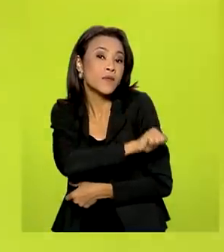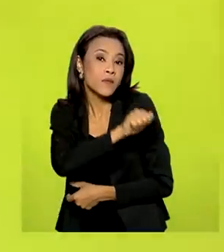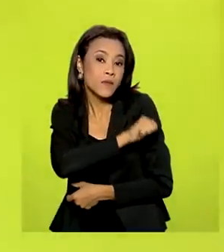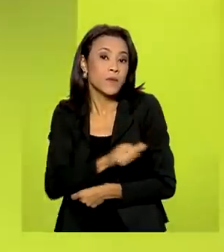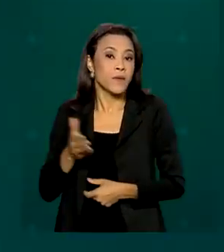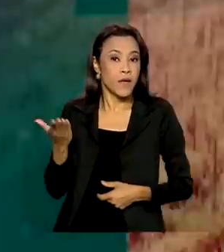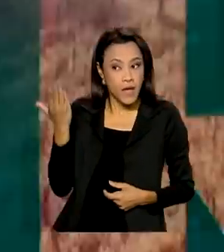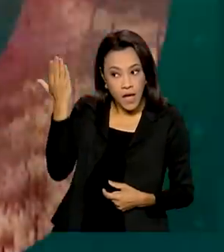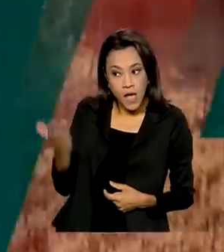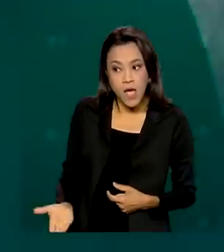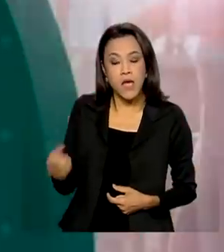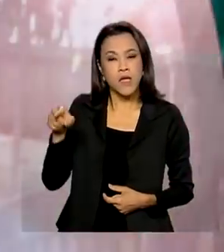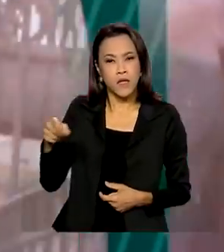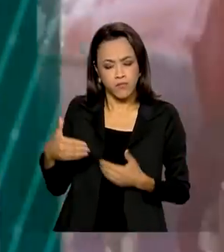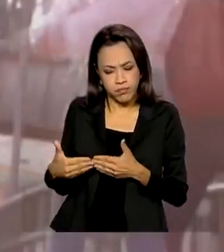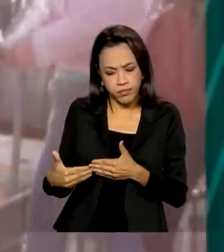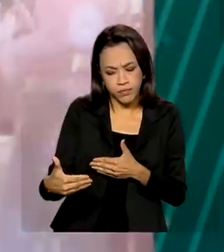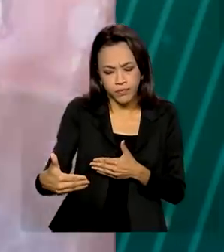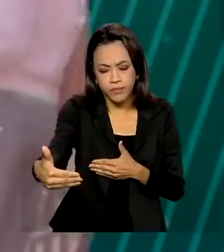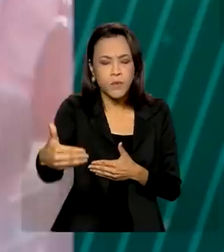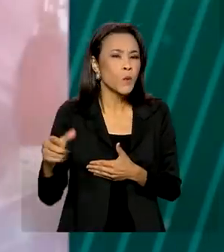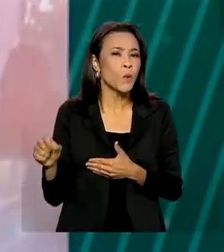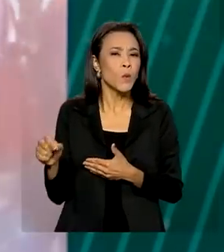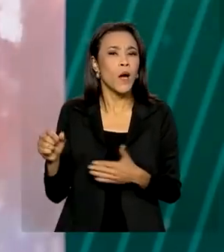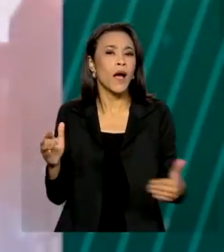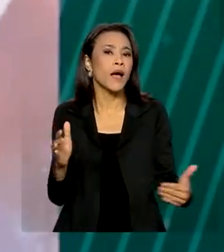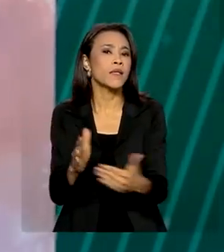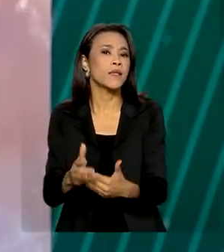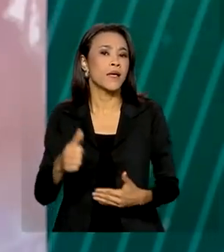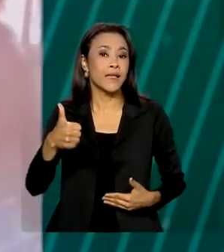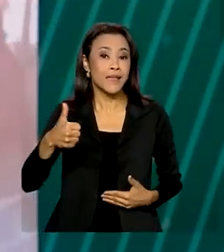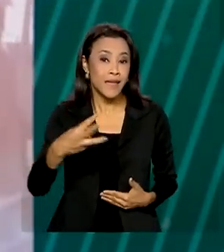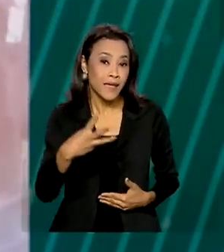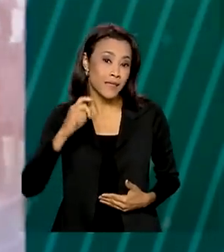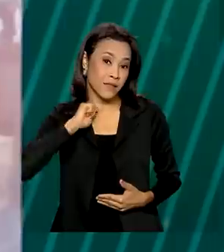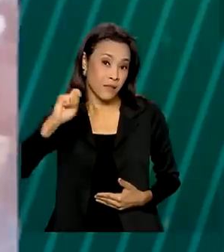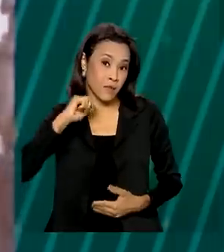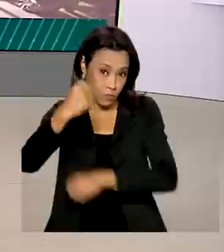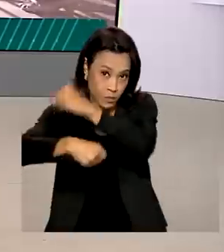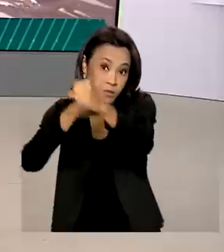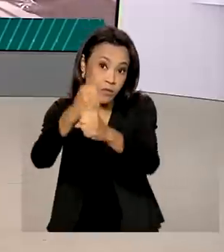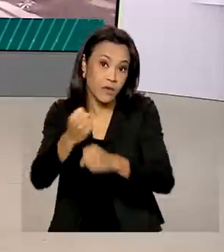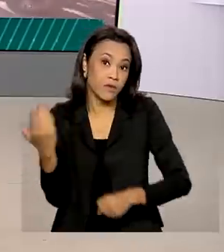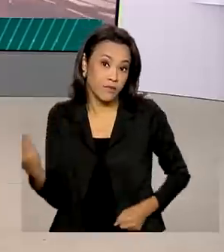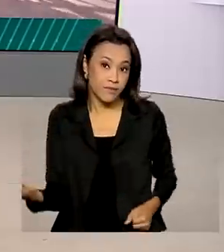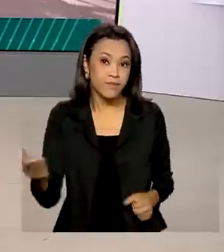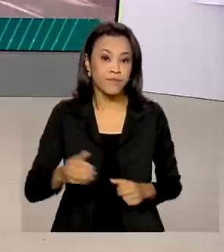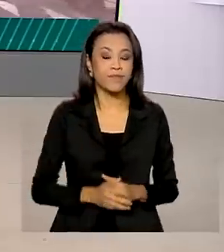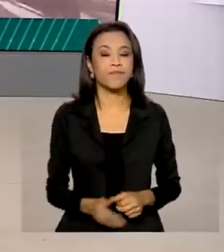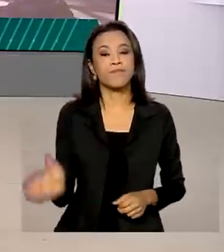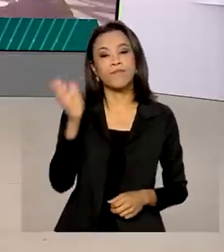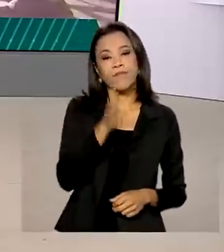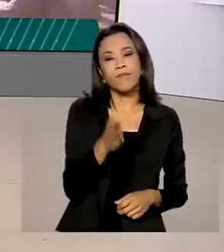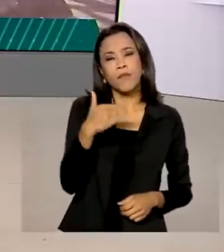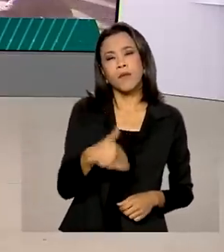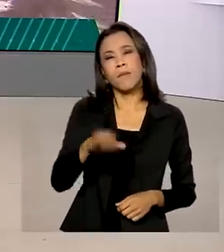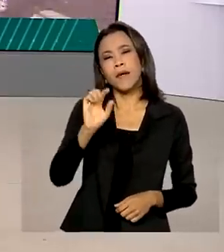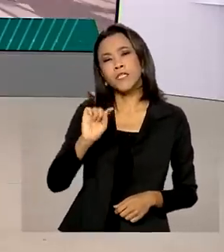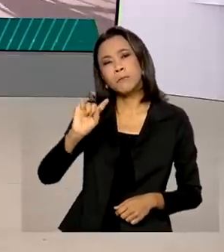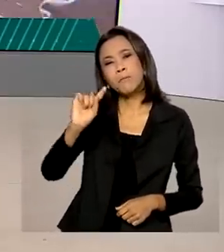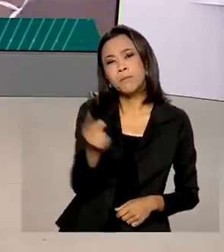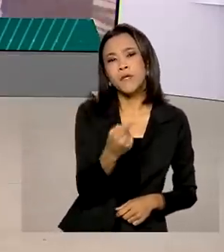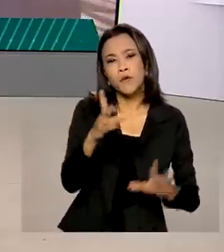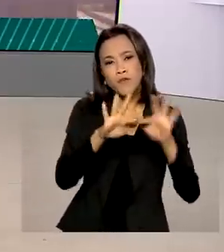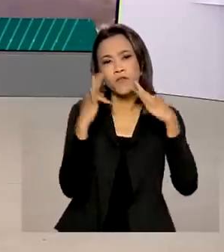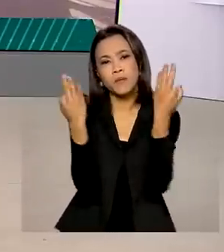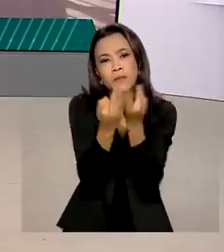mandato de Paz de Andrade à frente da companhia vai até 13 de abril do ano que vem. Mais de mil famílias